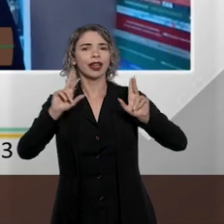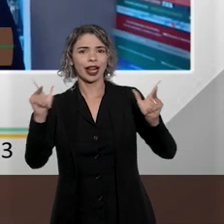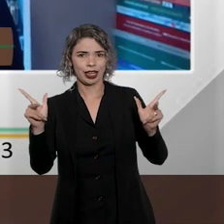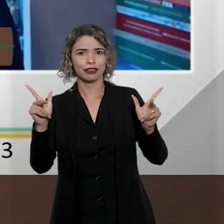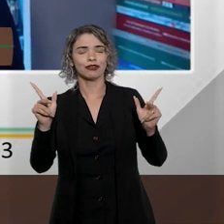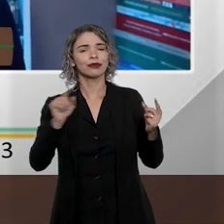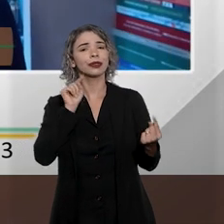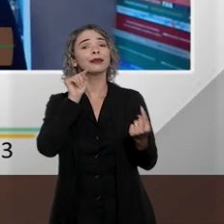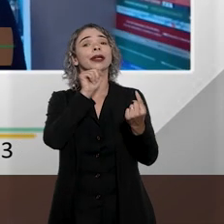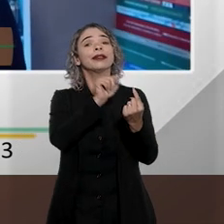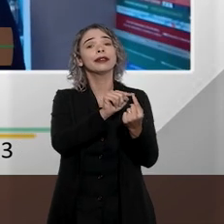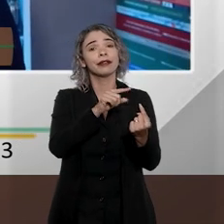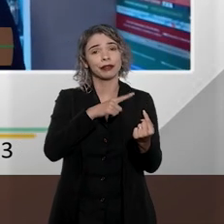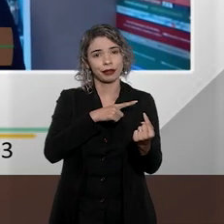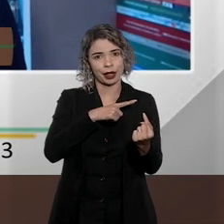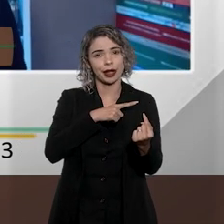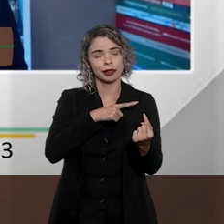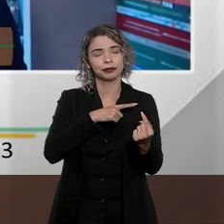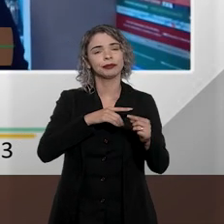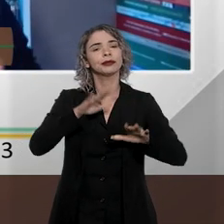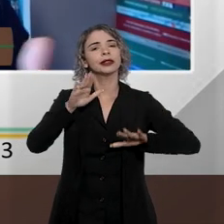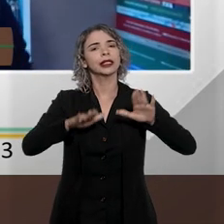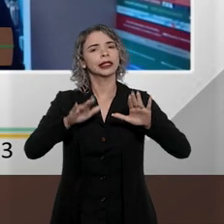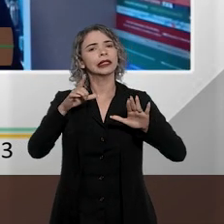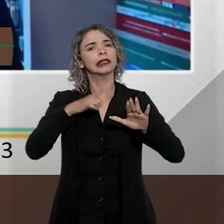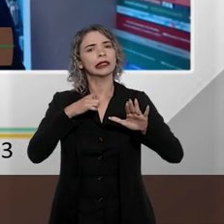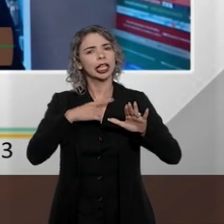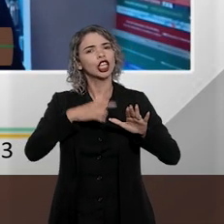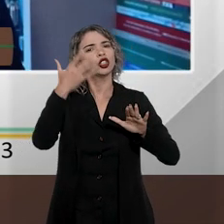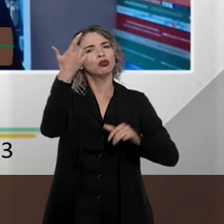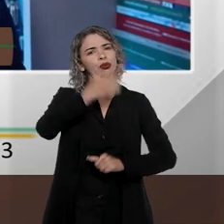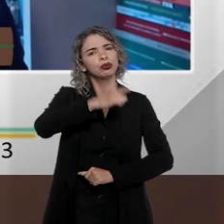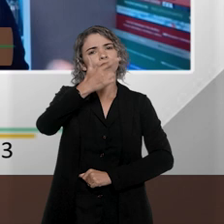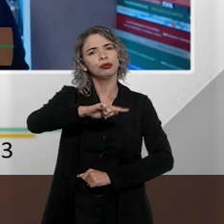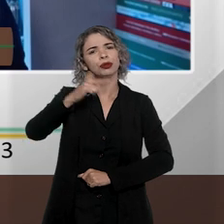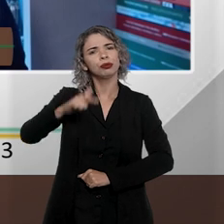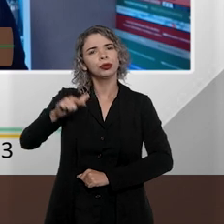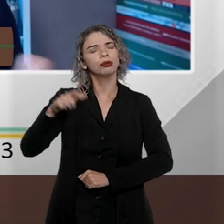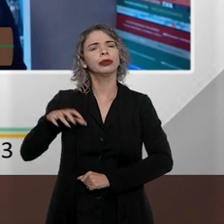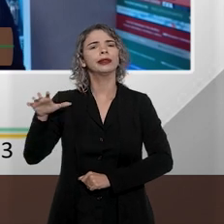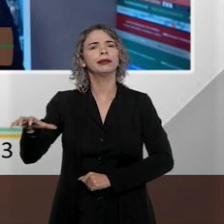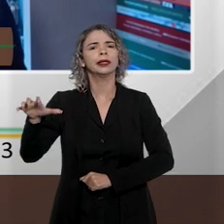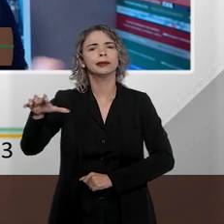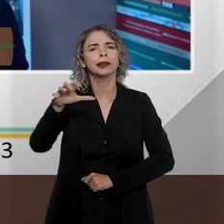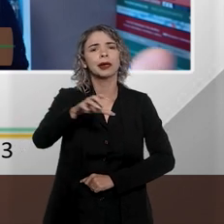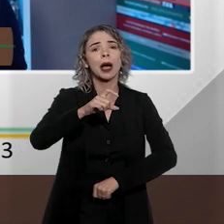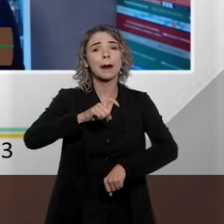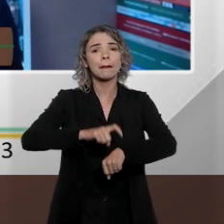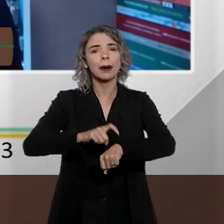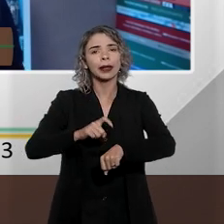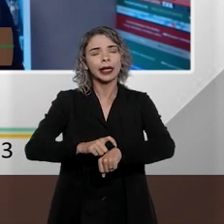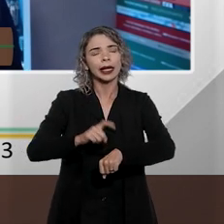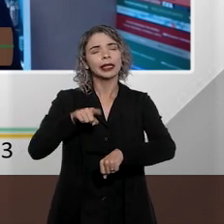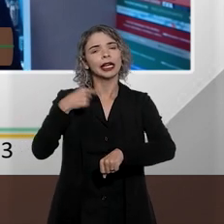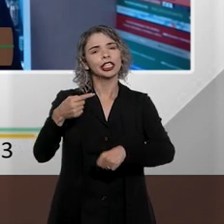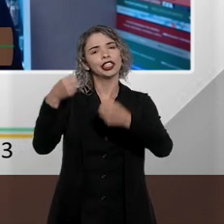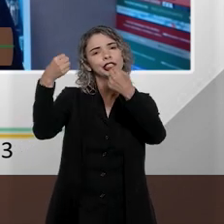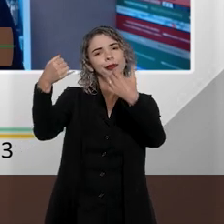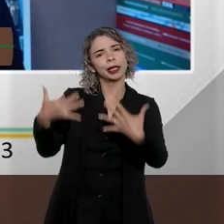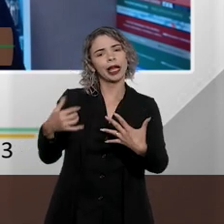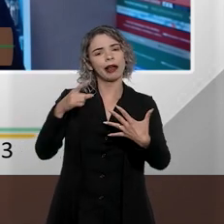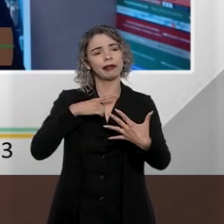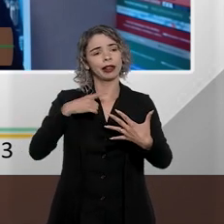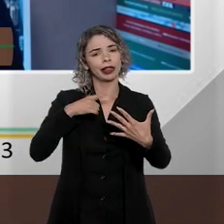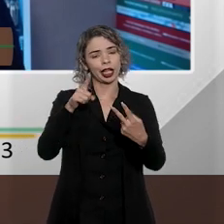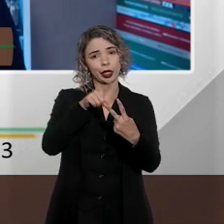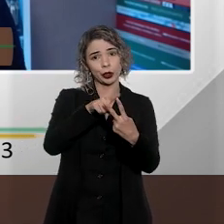específico, e ele chegava a ser bastante replicado em relação aos momentos em que nós explicávamos a diferença